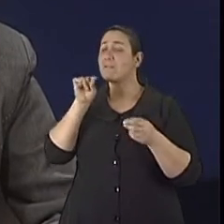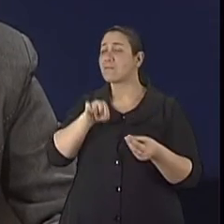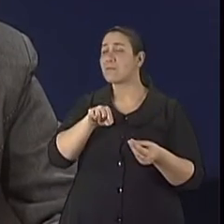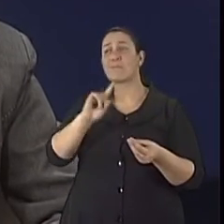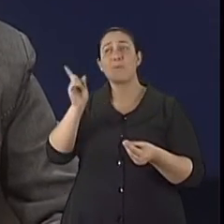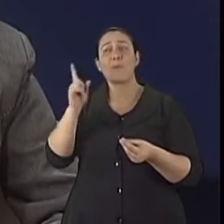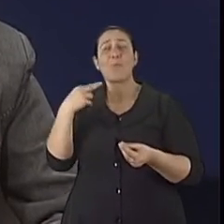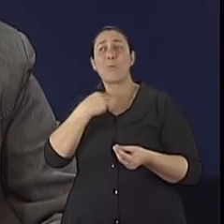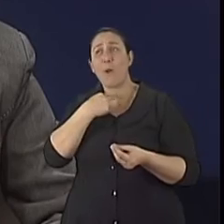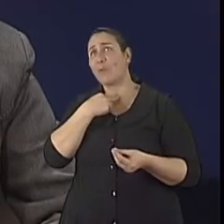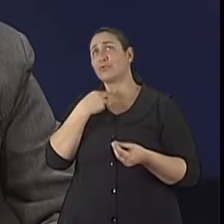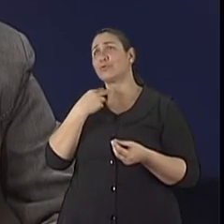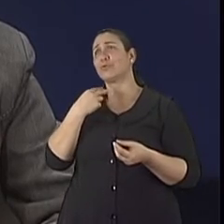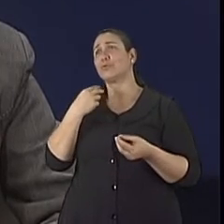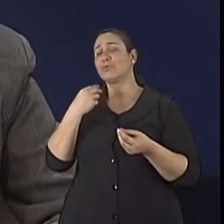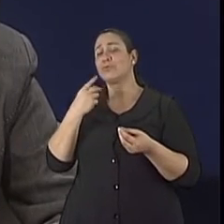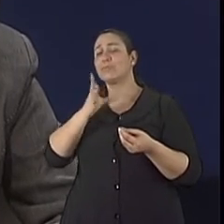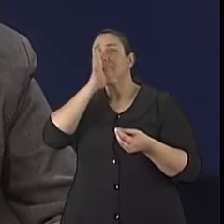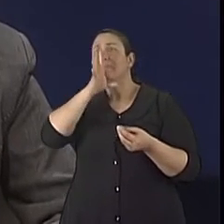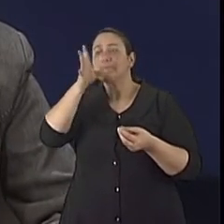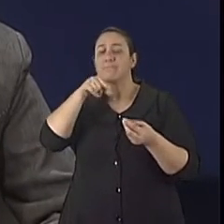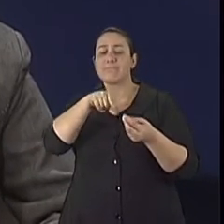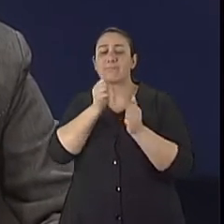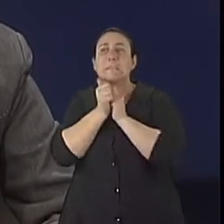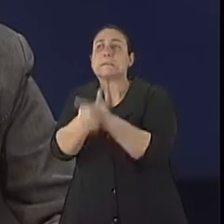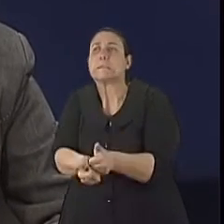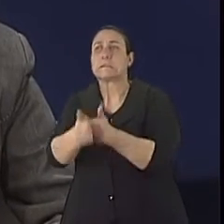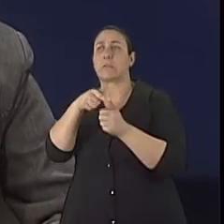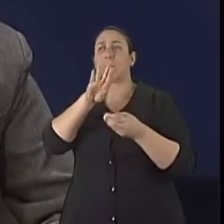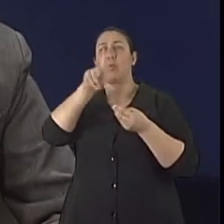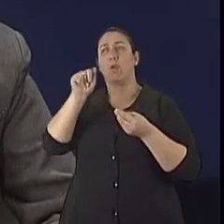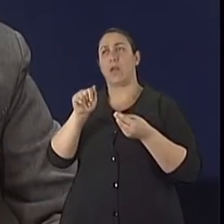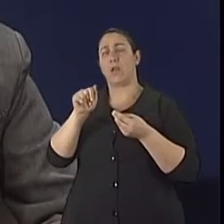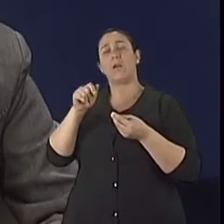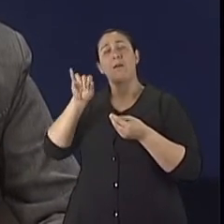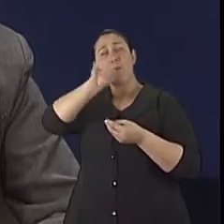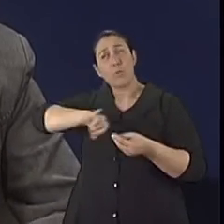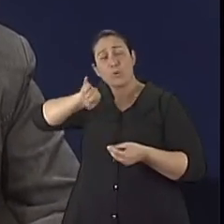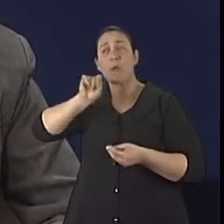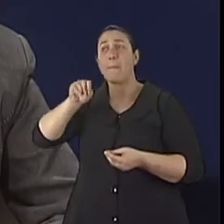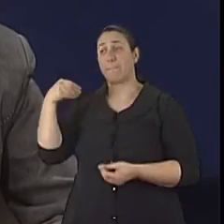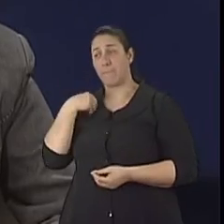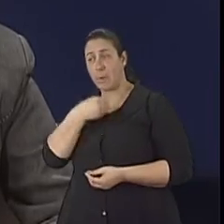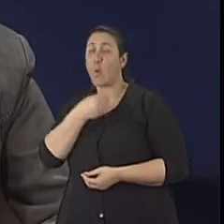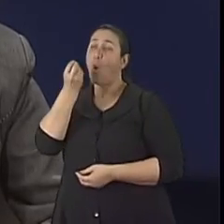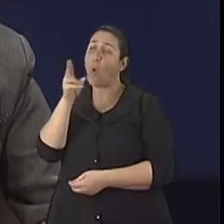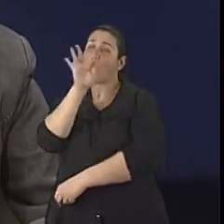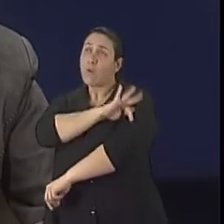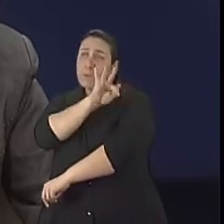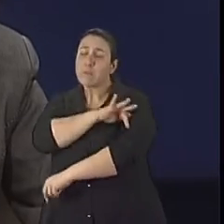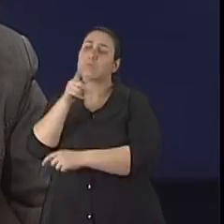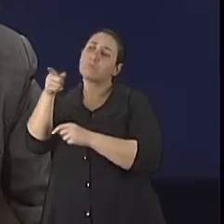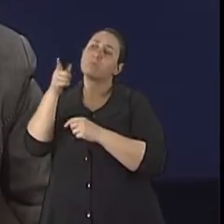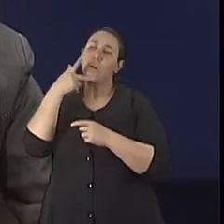acompanhada da orientação do médico, da orientação do farmacêutico. Então aquele paciente que tem um bom vínculo com o prescritor, que